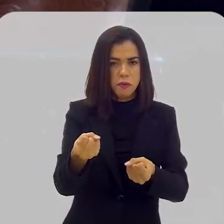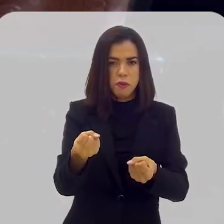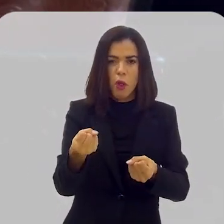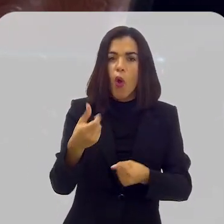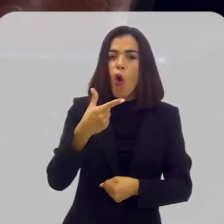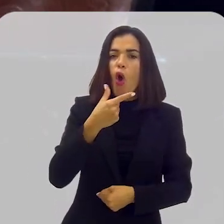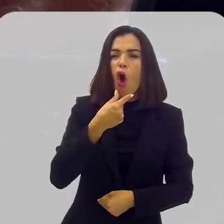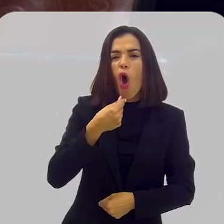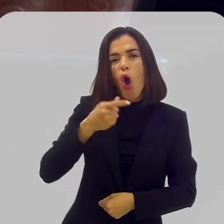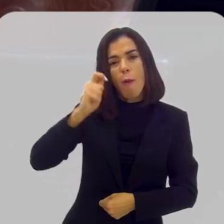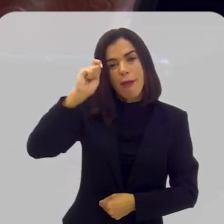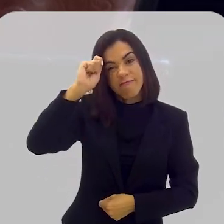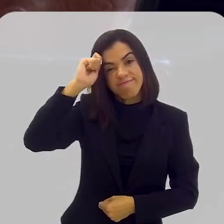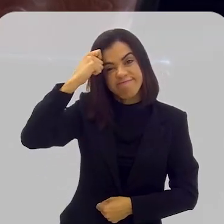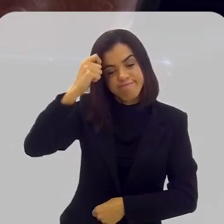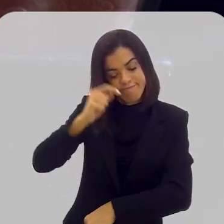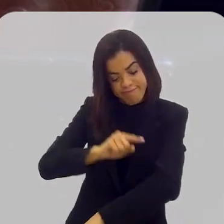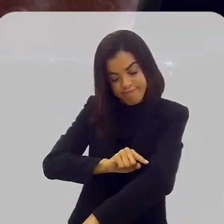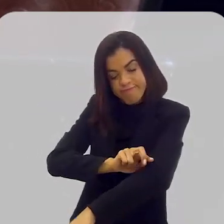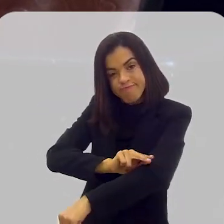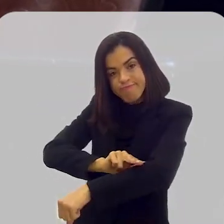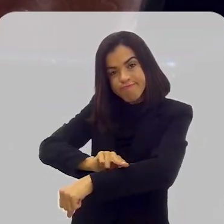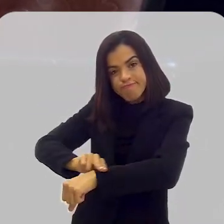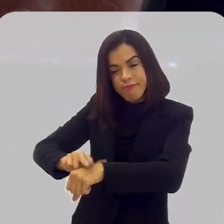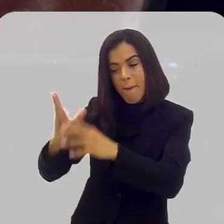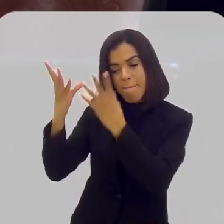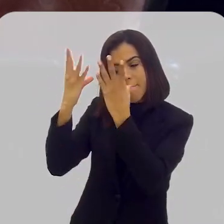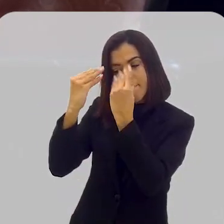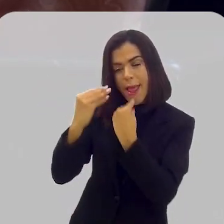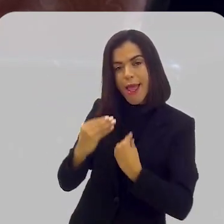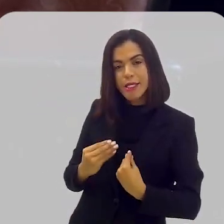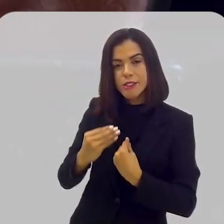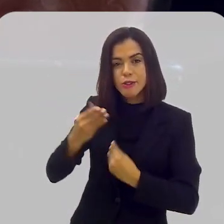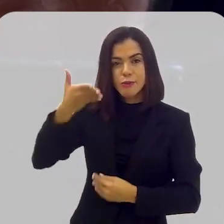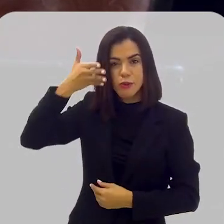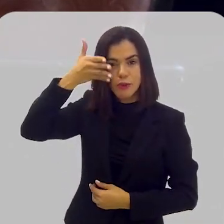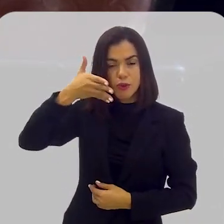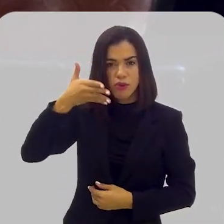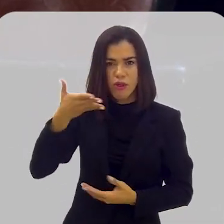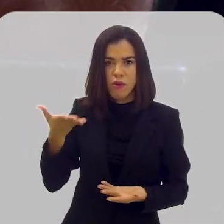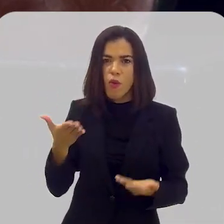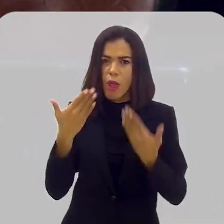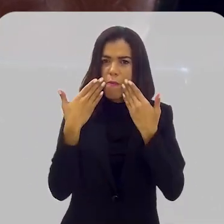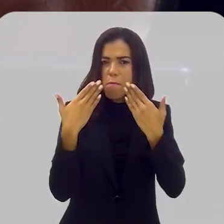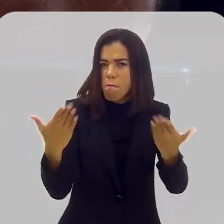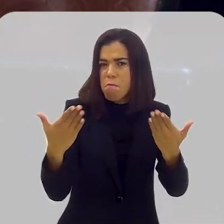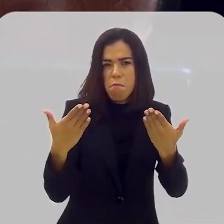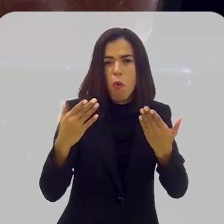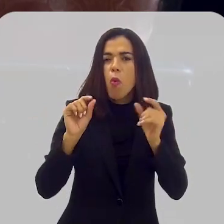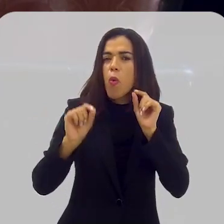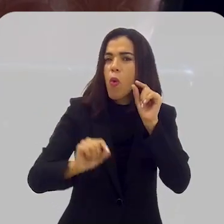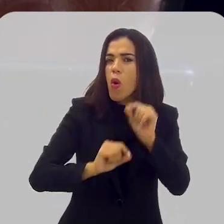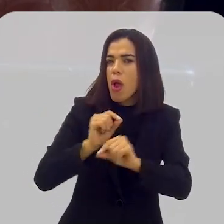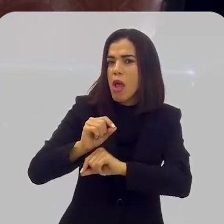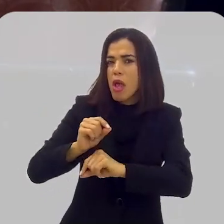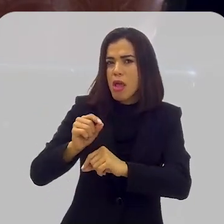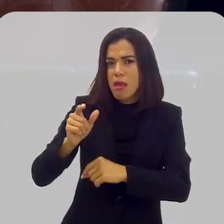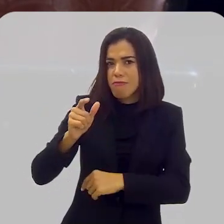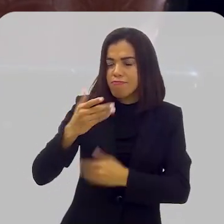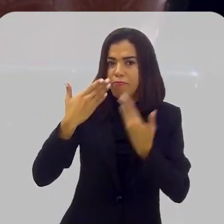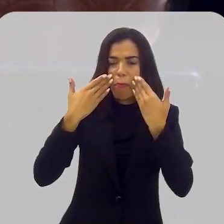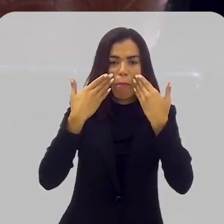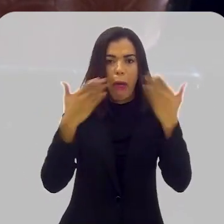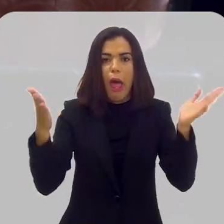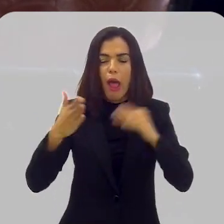que homens de cor, como vossa excelência, se imprometam no meu discurso. Ou seja, uma manifestação explícita